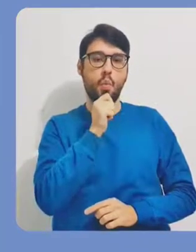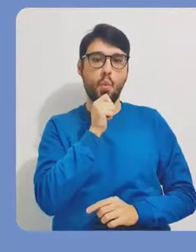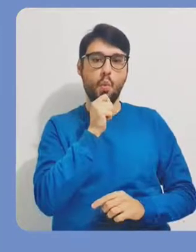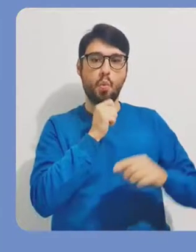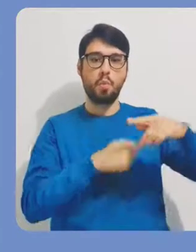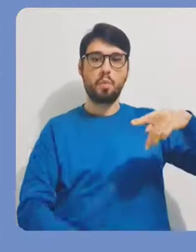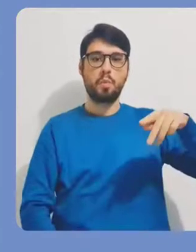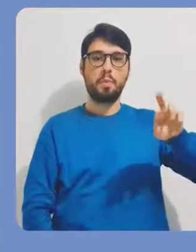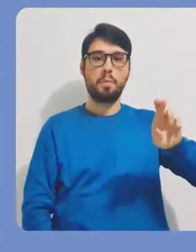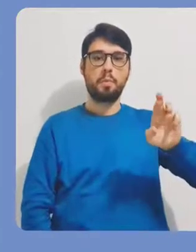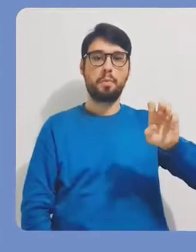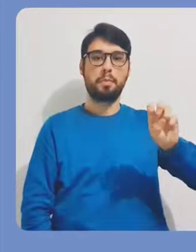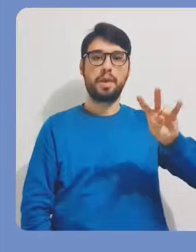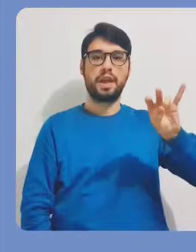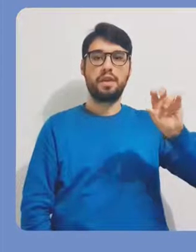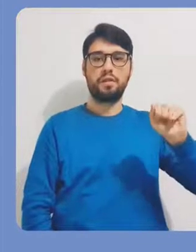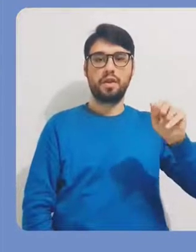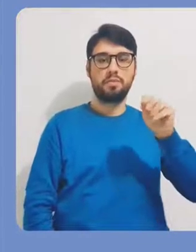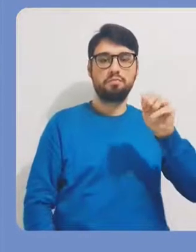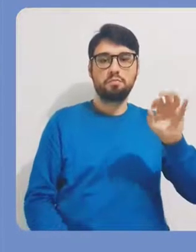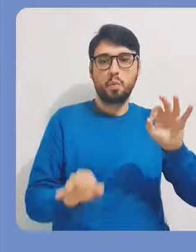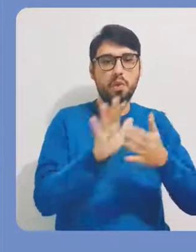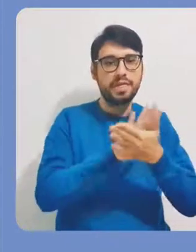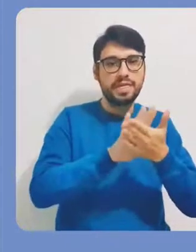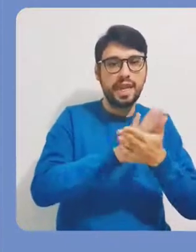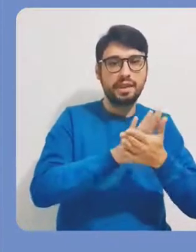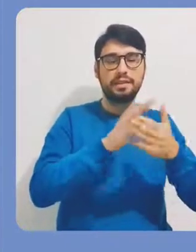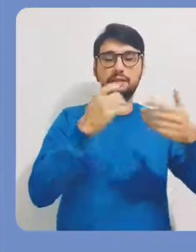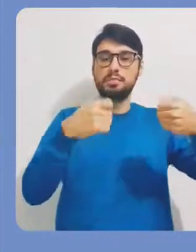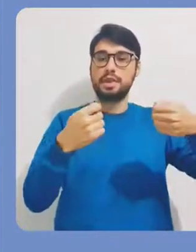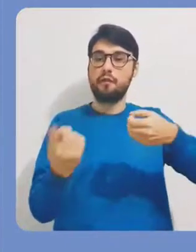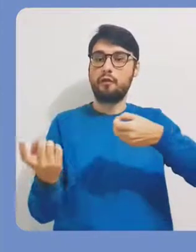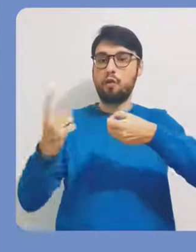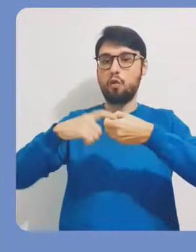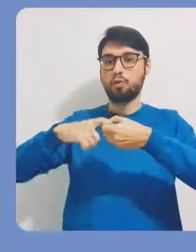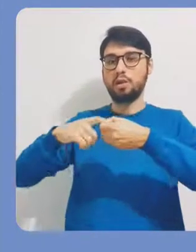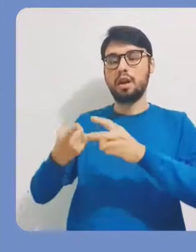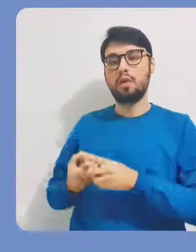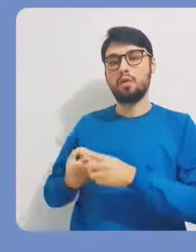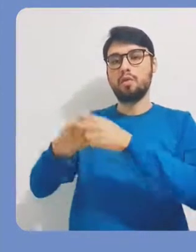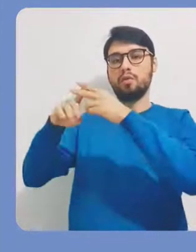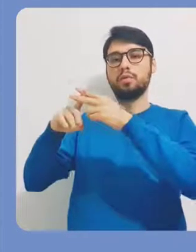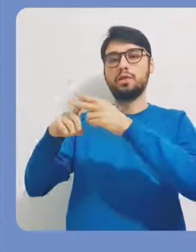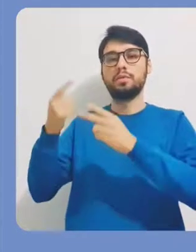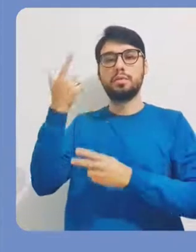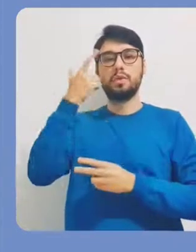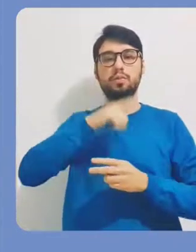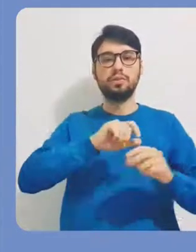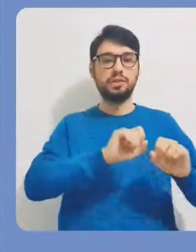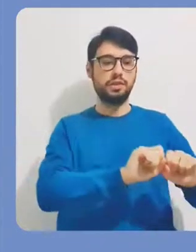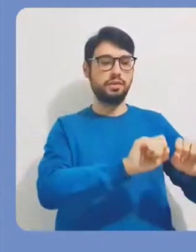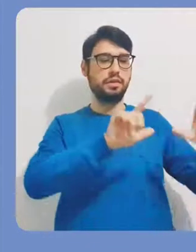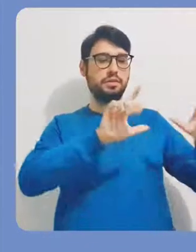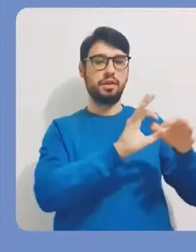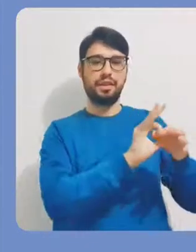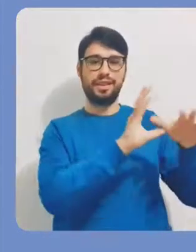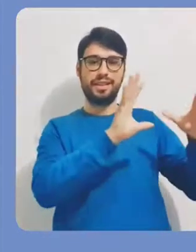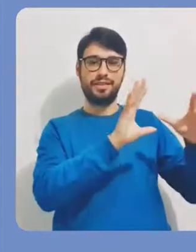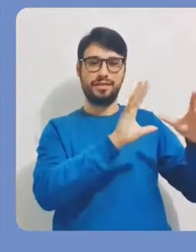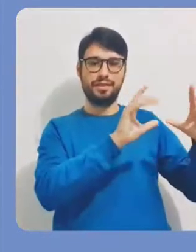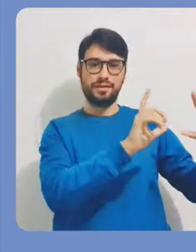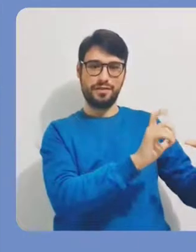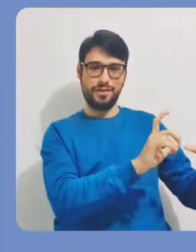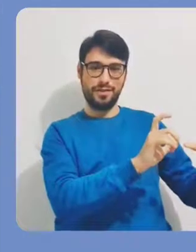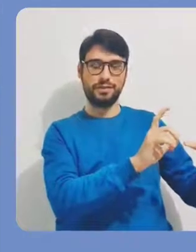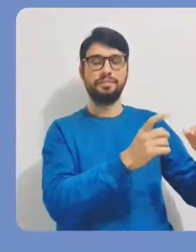imagem não apareceu aqui na minha visualização prévia. Por quê? Porque eu preciso fazer uma configuração para que ela apareça.